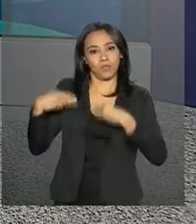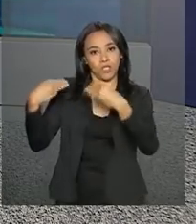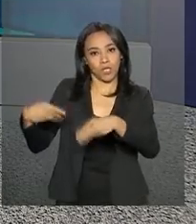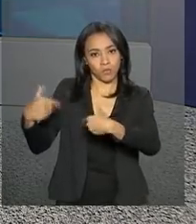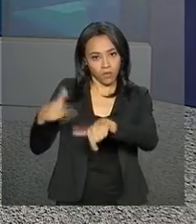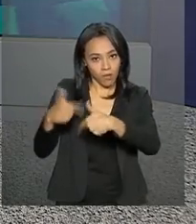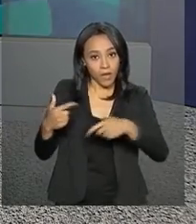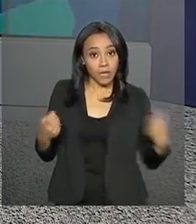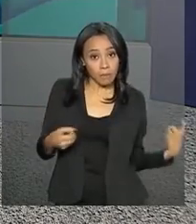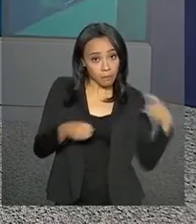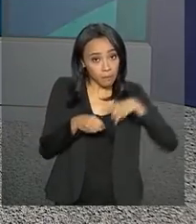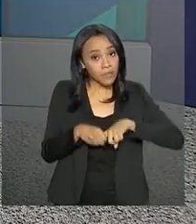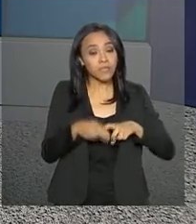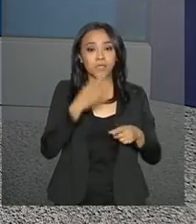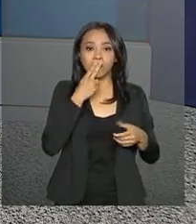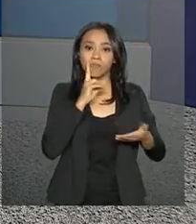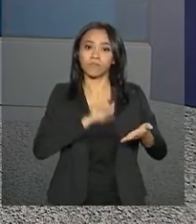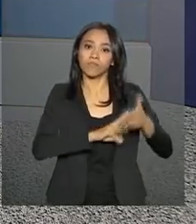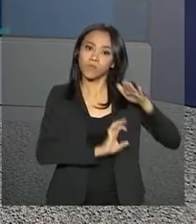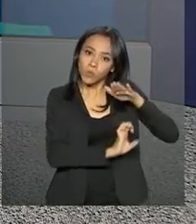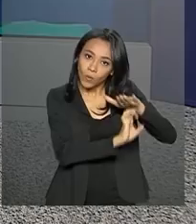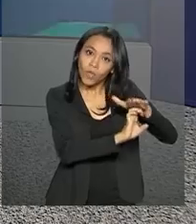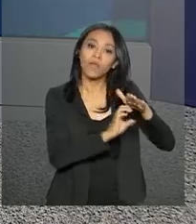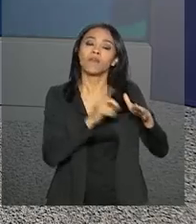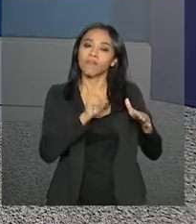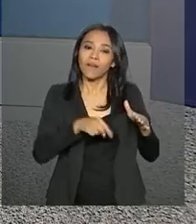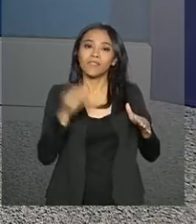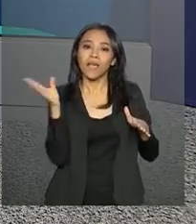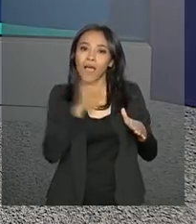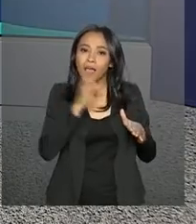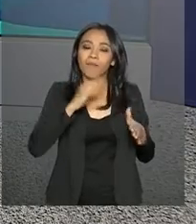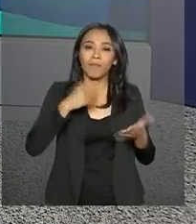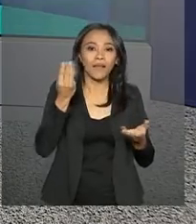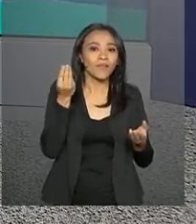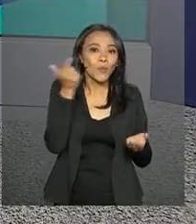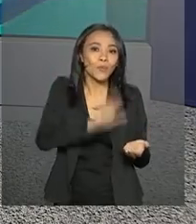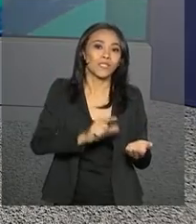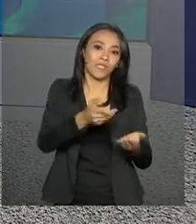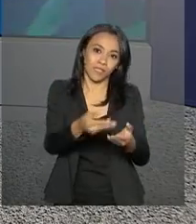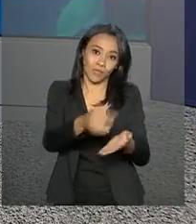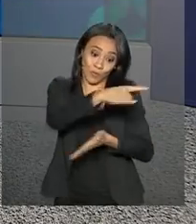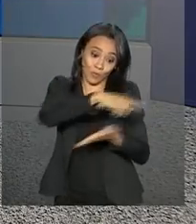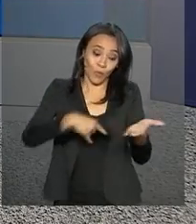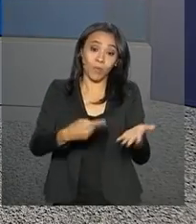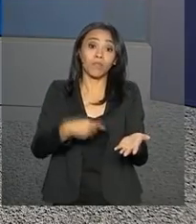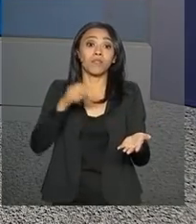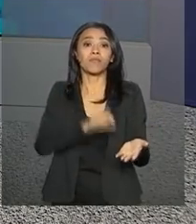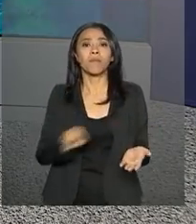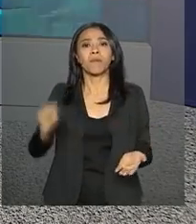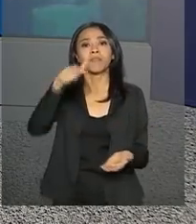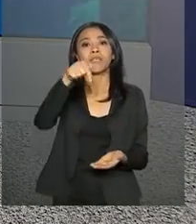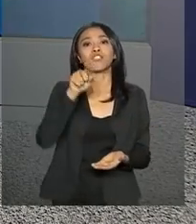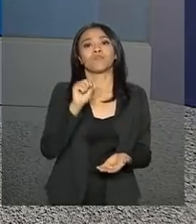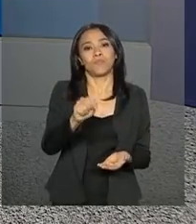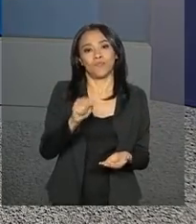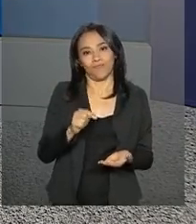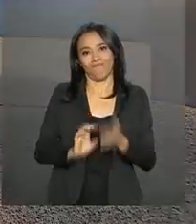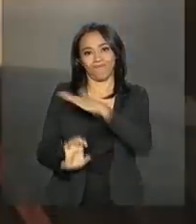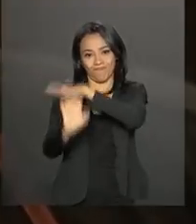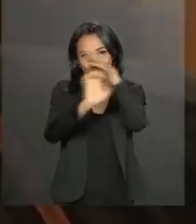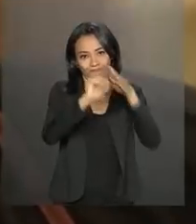agilizar o processo para quem precisa tirar o documento. Os Correios têm hoje mais de 7 mil agências espalhadas pelo país.